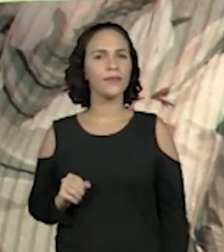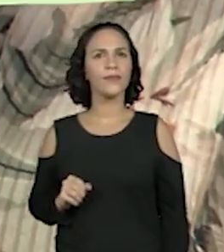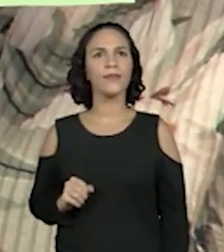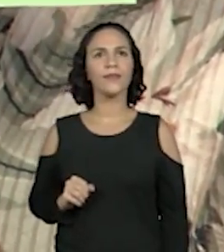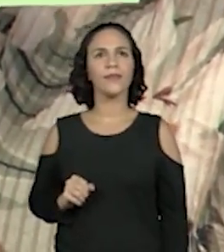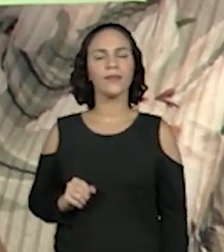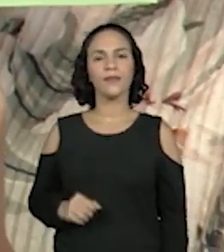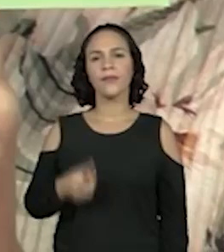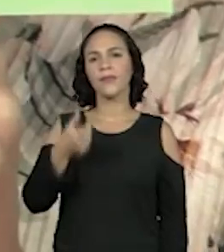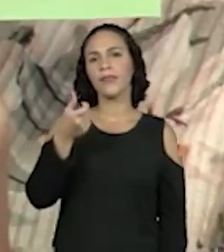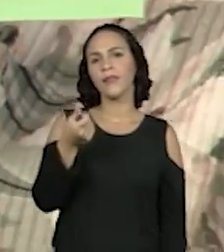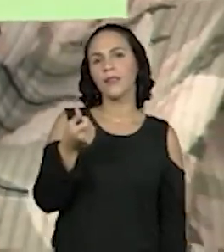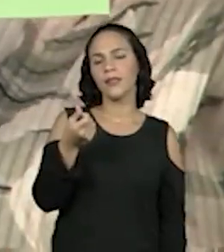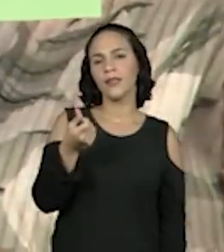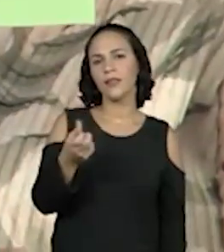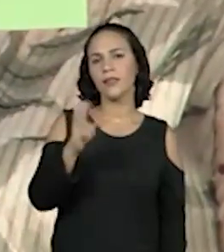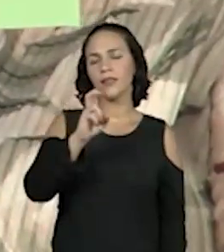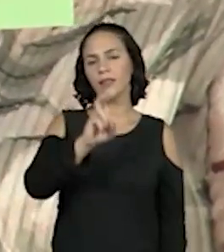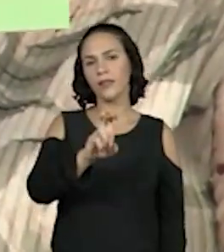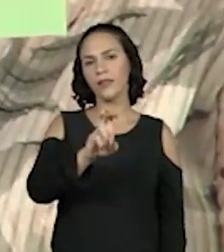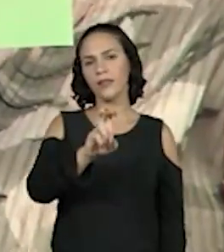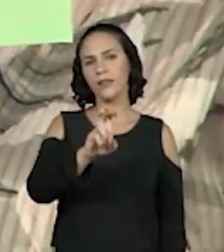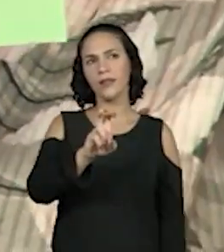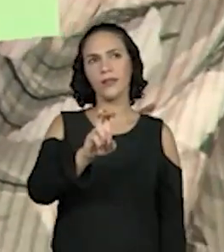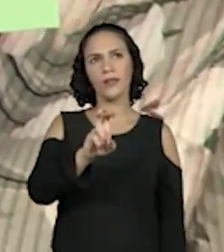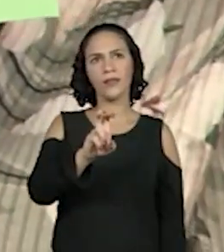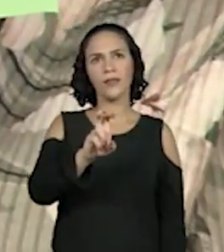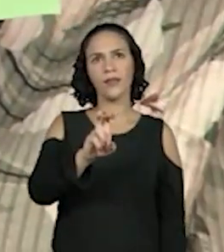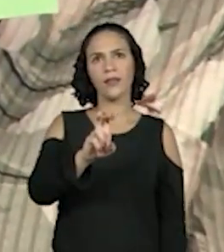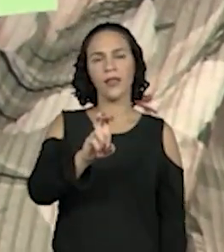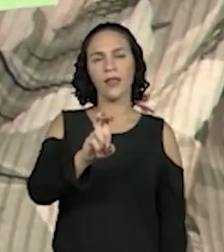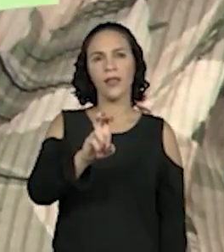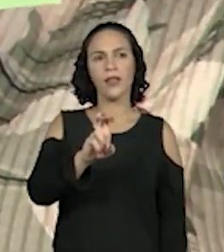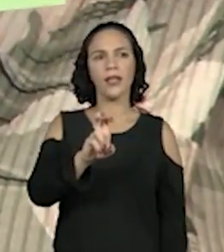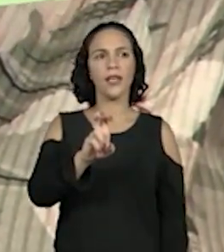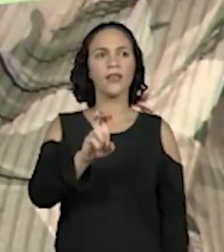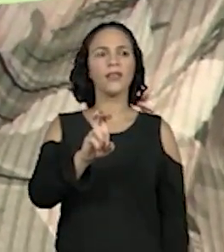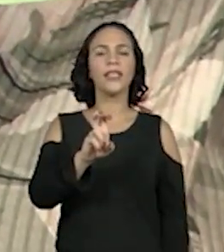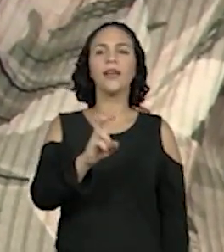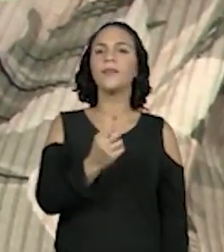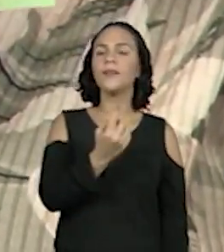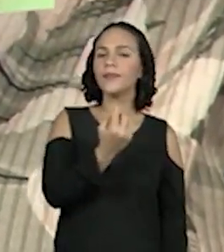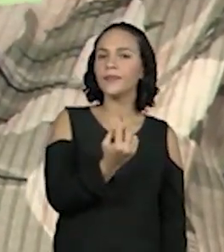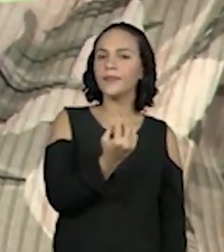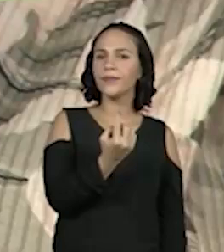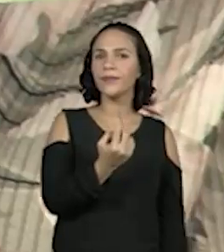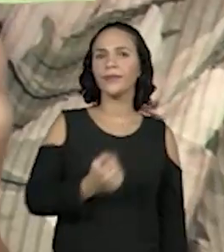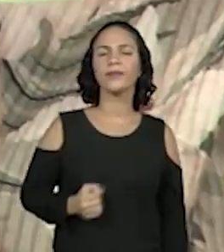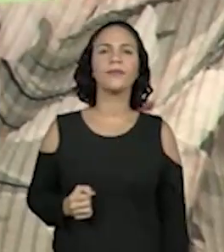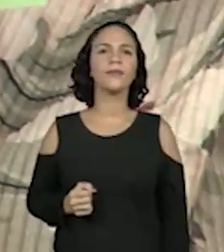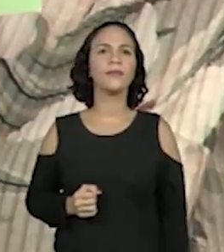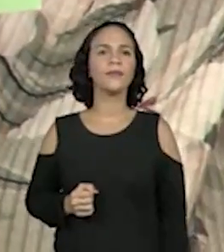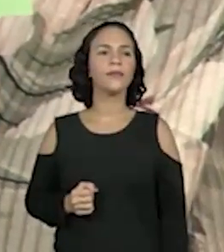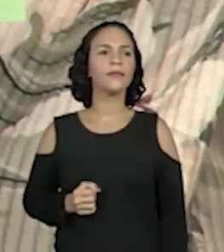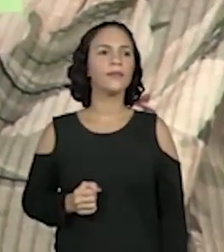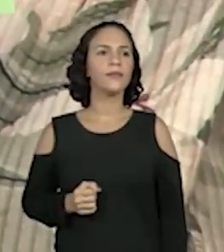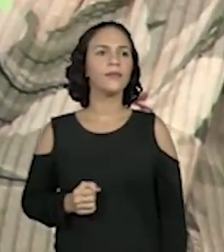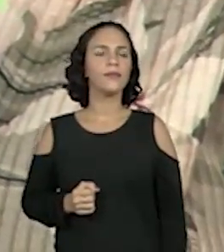Cinquenta cinquenta e um. E um.